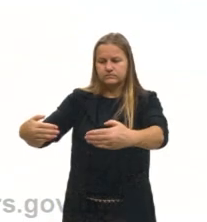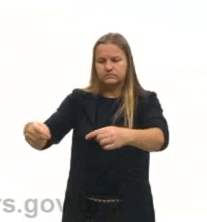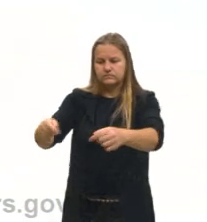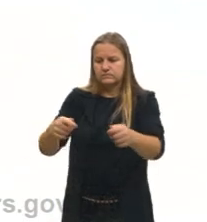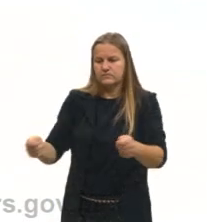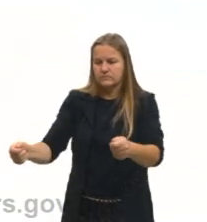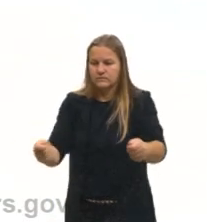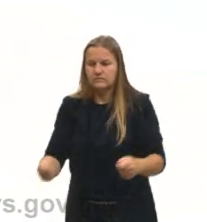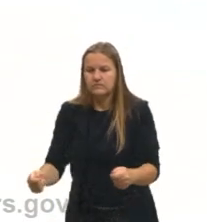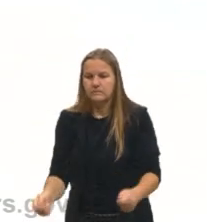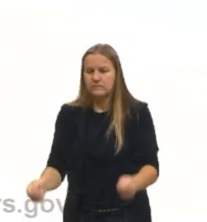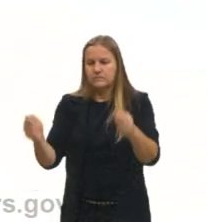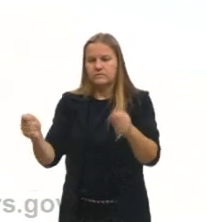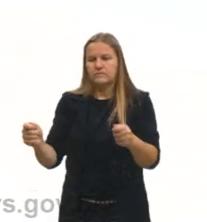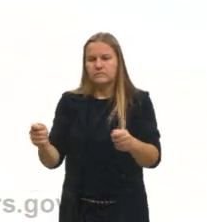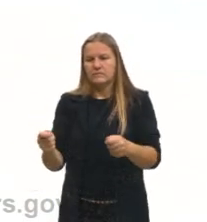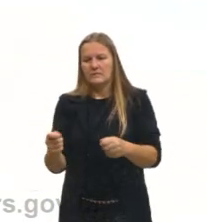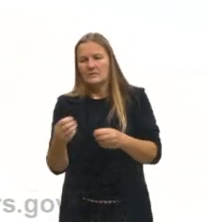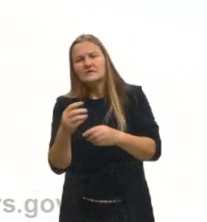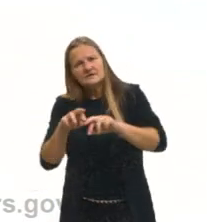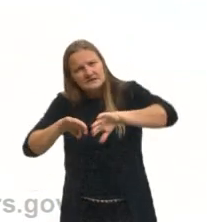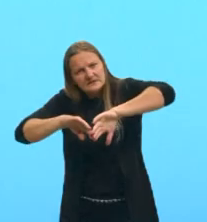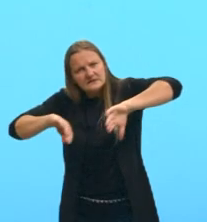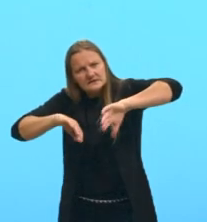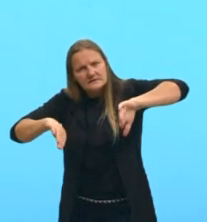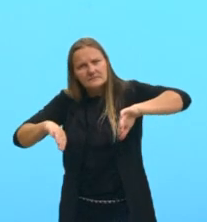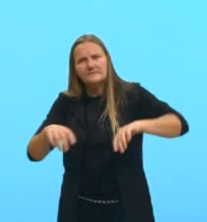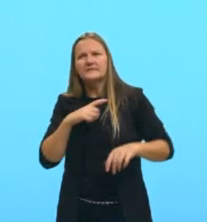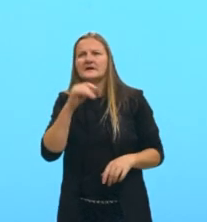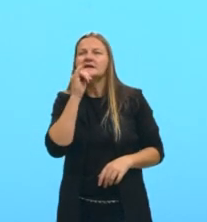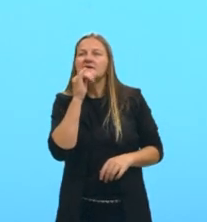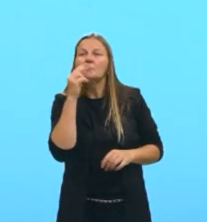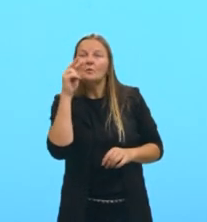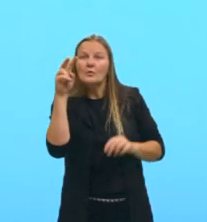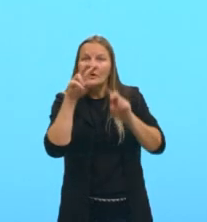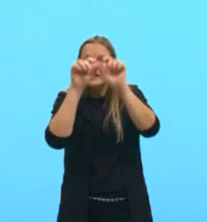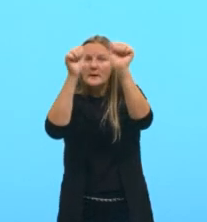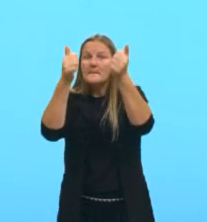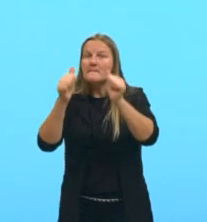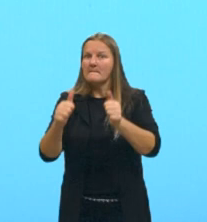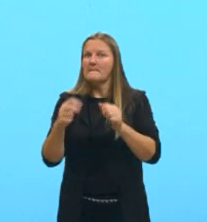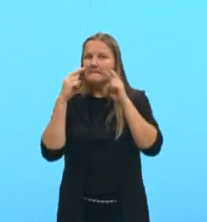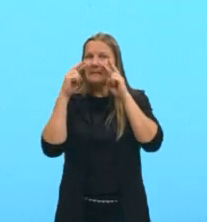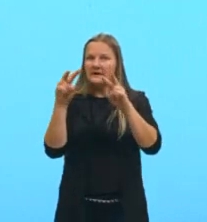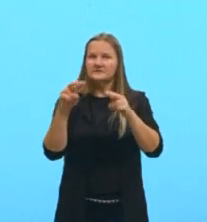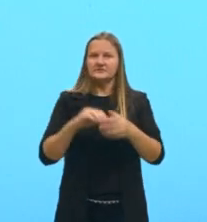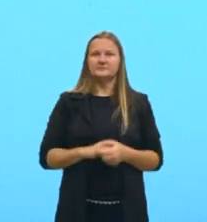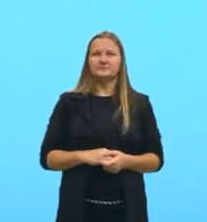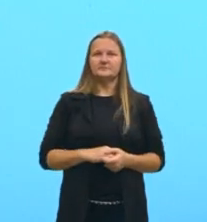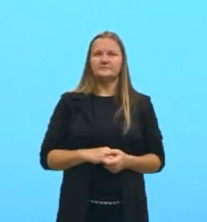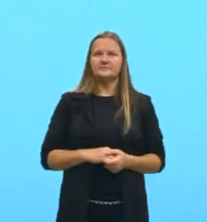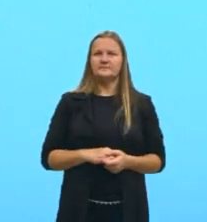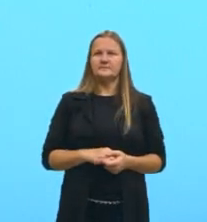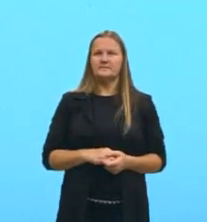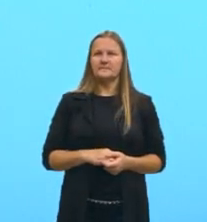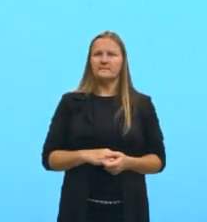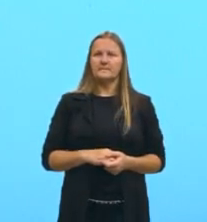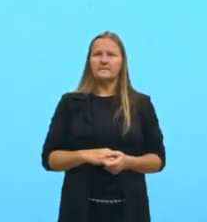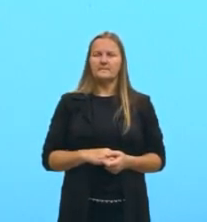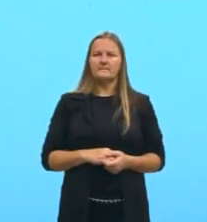peneira e ficar separado dos maiores. Aqui tem um exemplo na figura, ó, da peneiração,